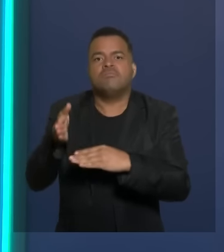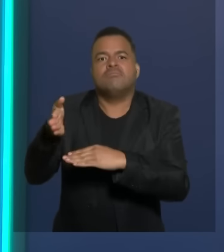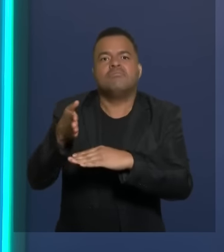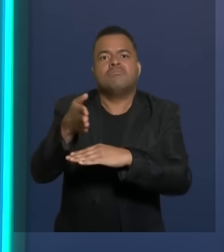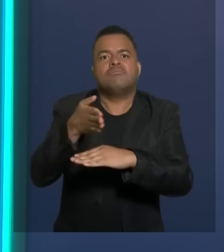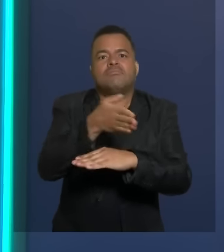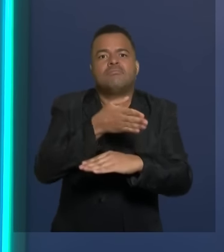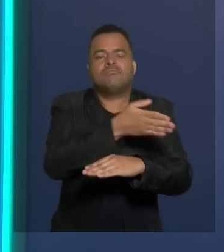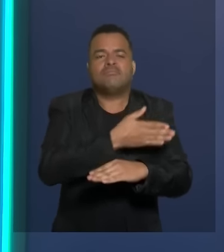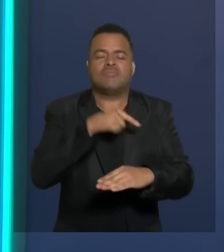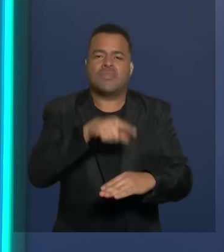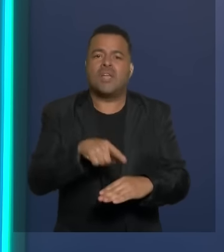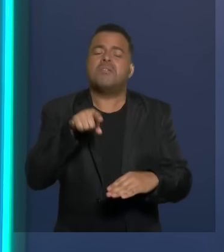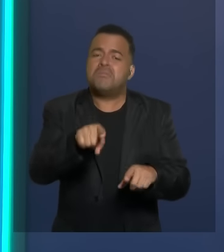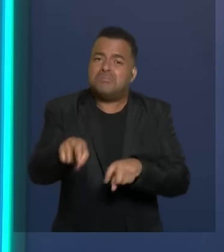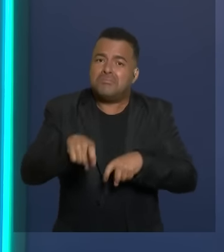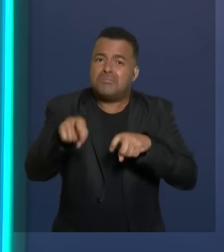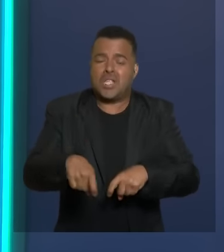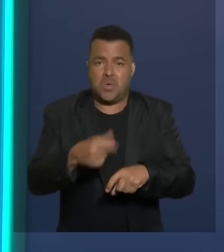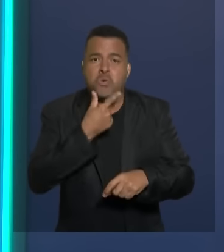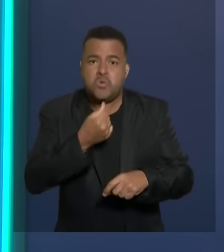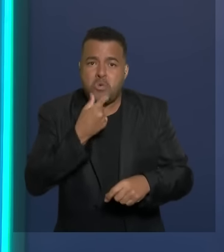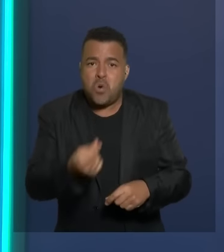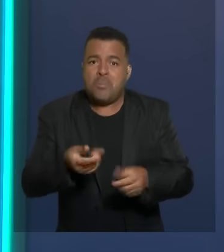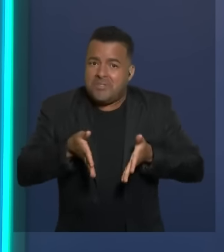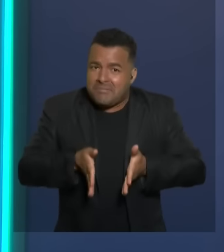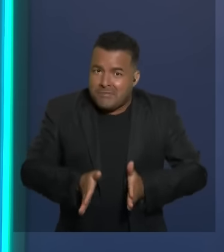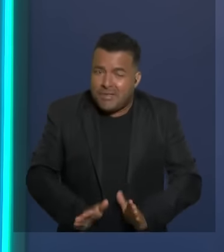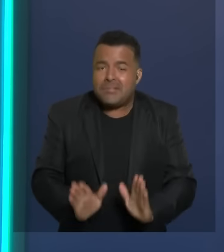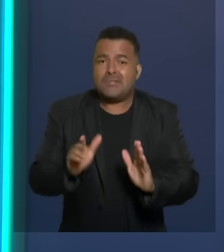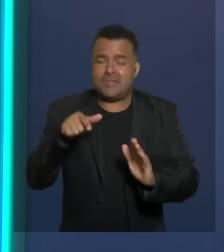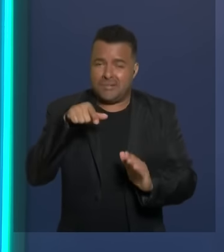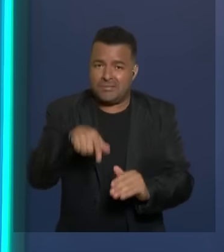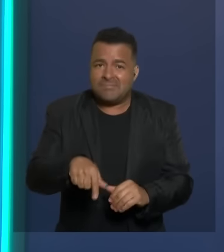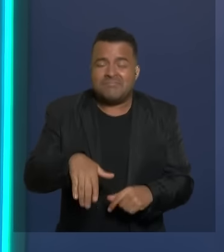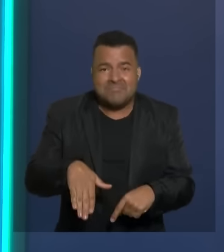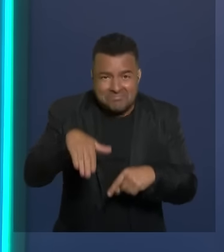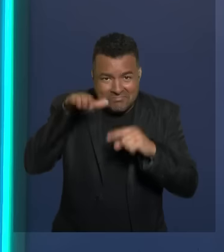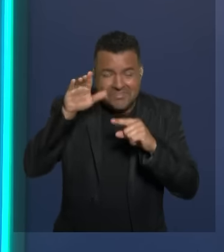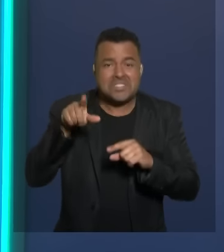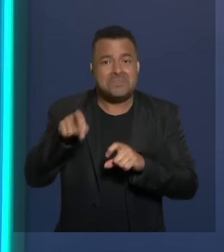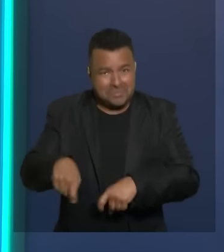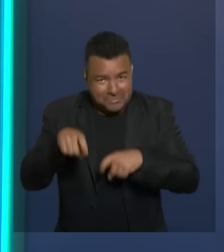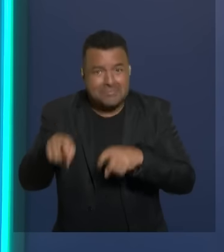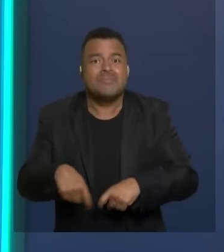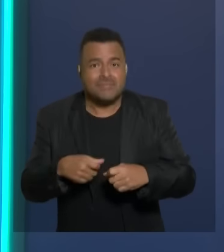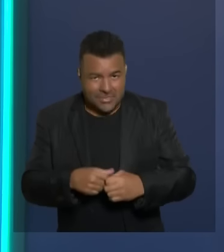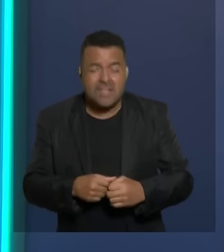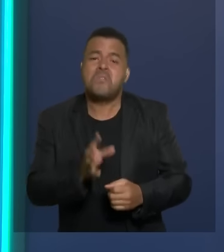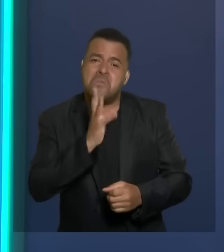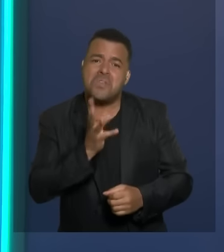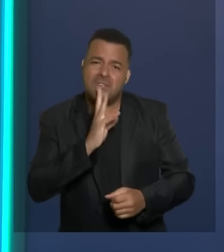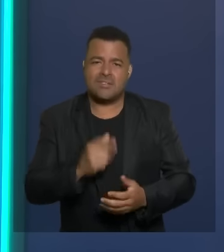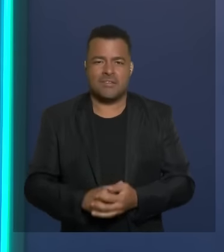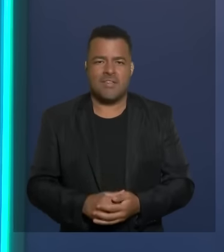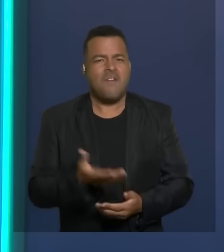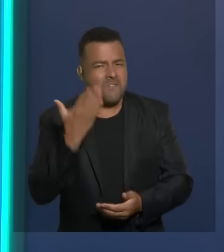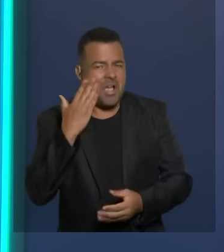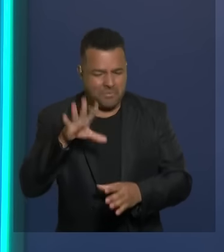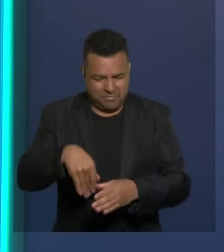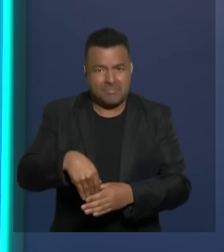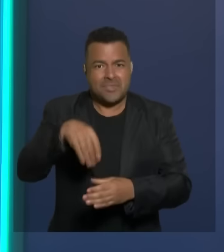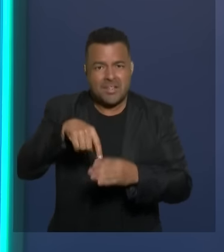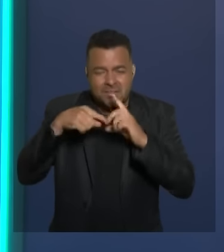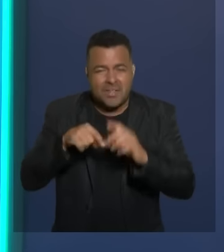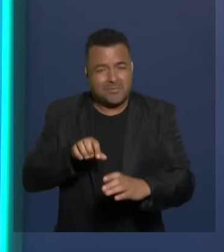e o homem do campo reconhece isso. Basta ver. Vamos ver, candidato. No dia 6 de outubro, na hora que abrir a zona, o senhor vai